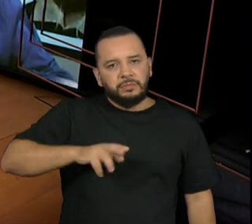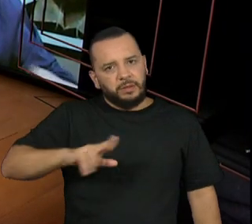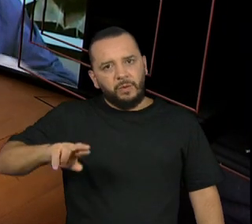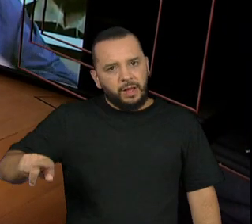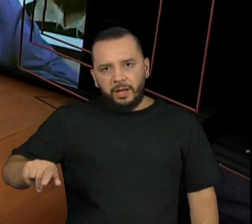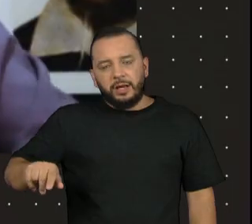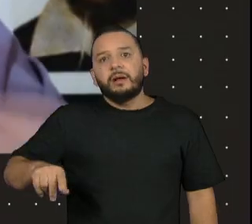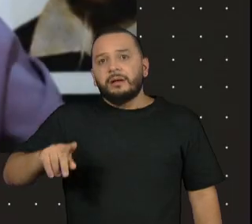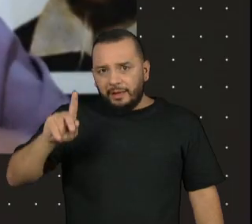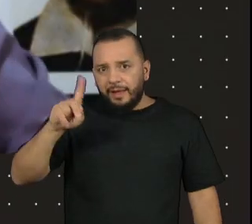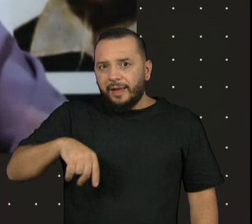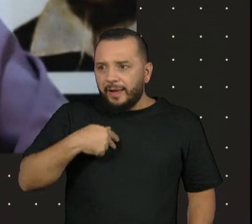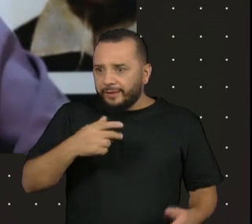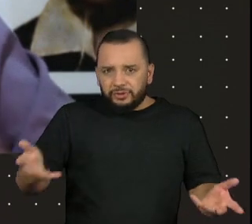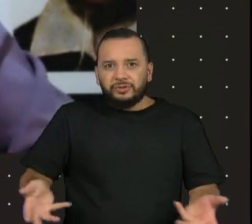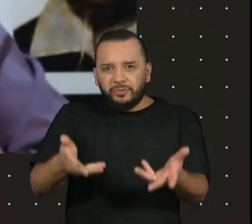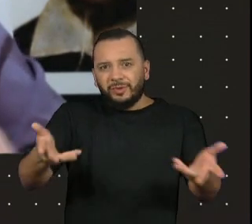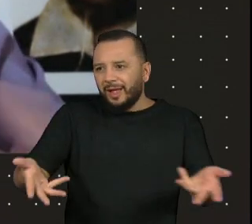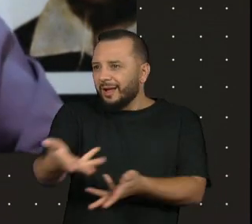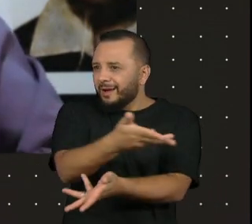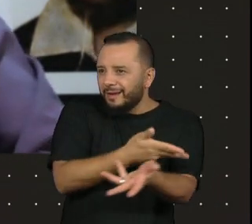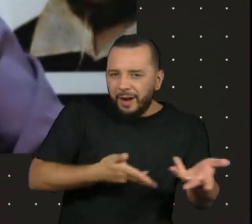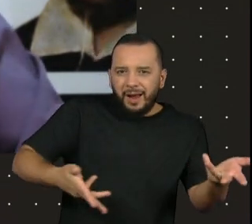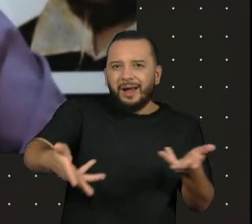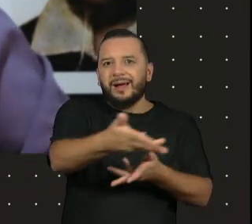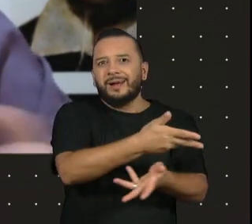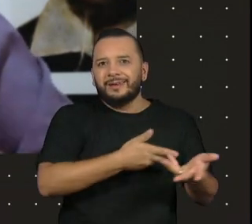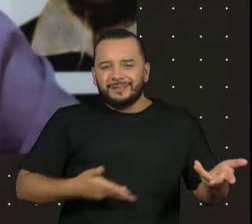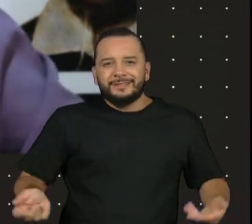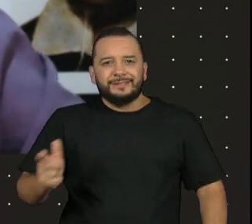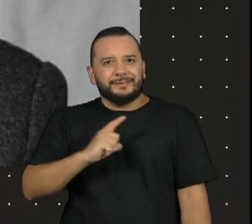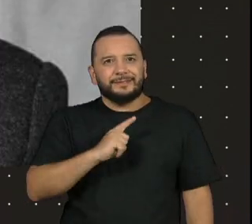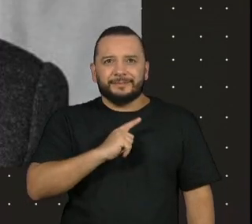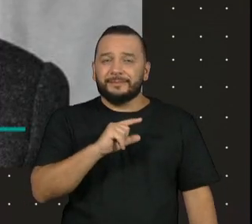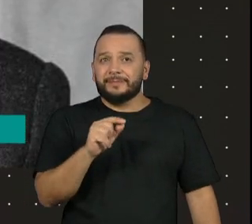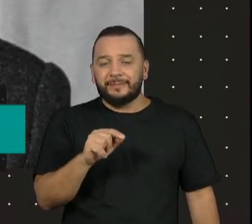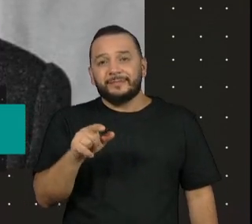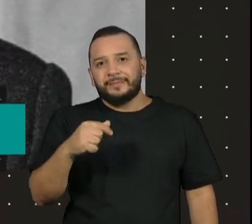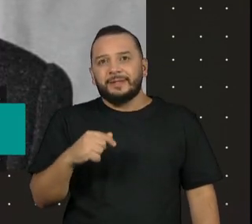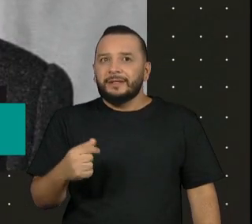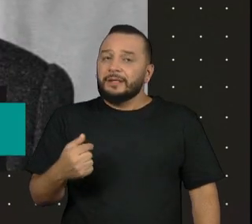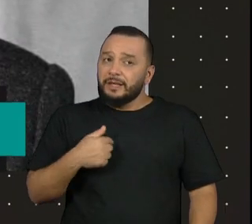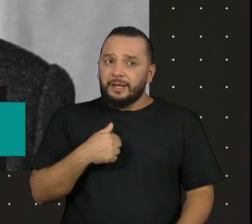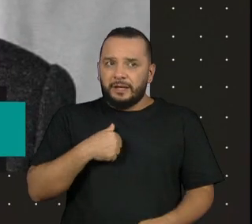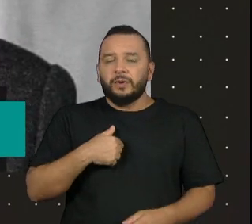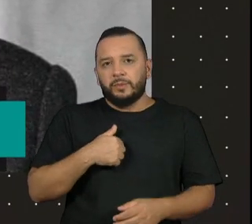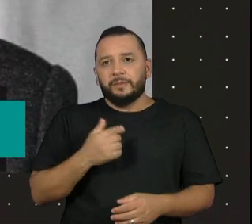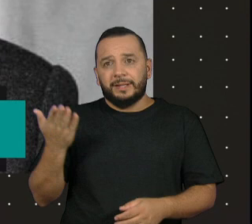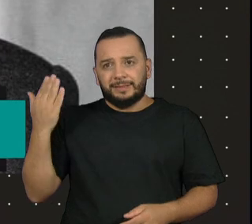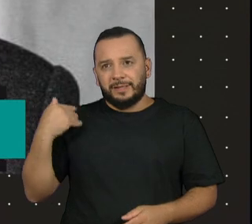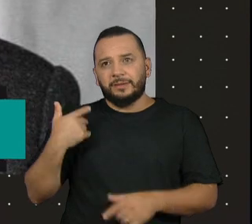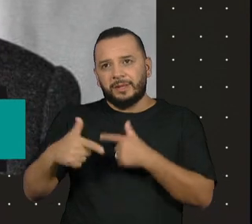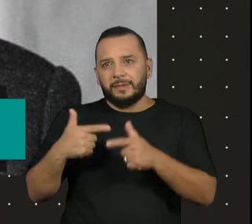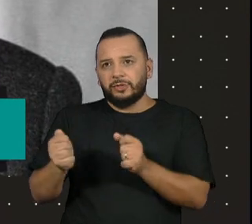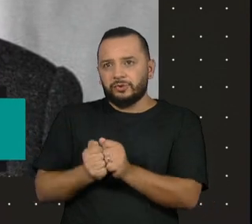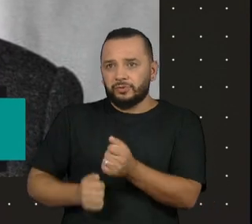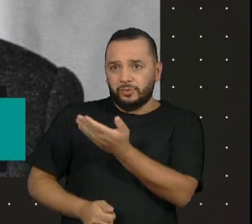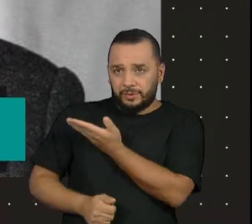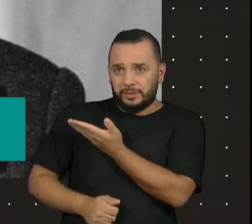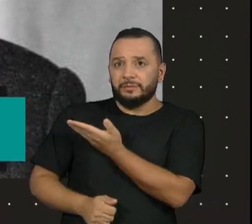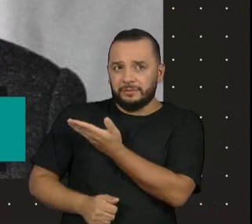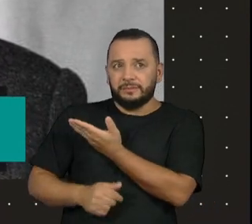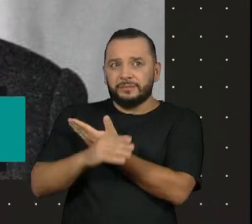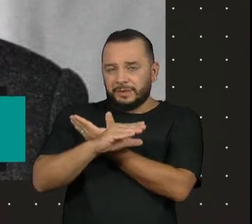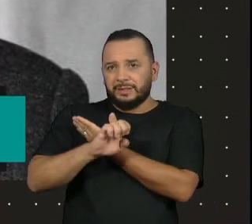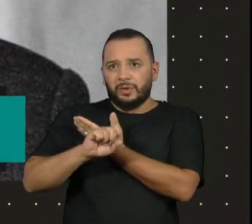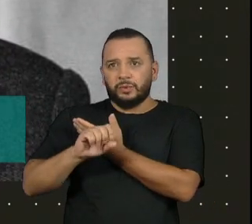mas sim de estimular o convívio, de estimular... Eu me lembro, você tem uma ideia, eu fui secretário, tive o prazer de ser secretário do Salso Daniel duas vezes.